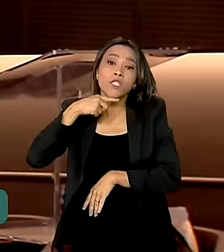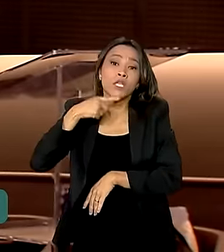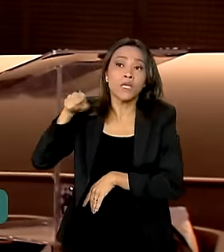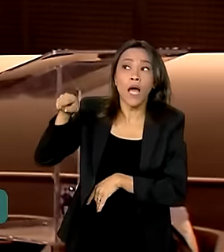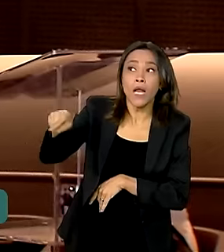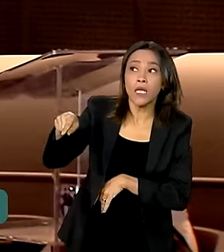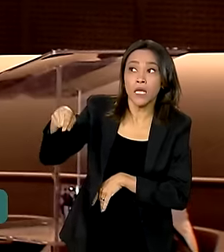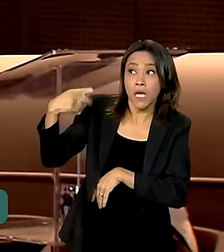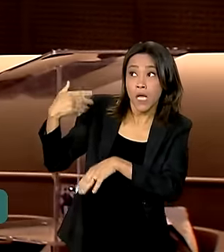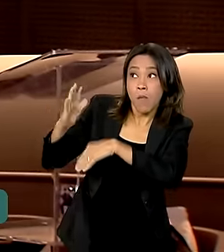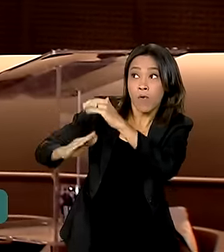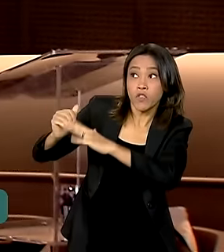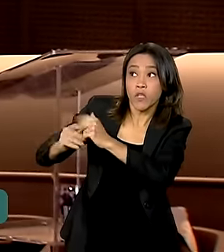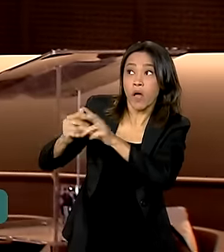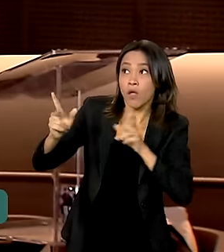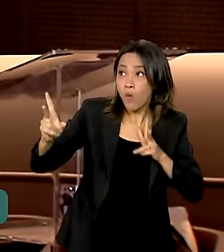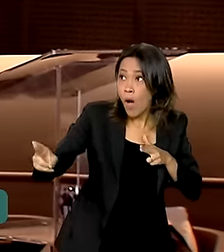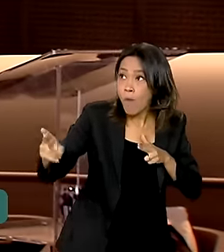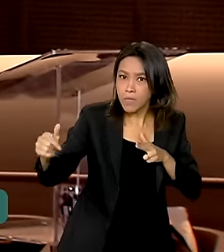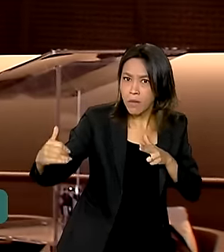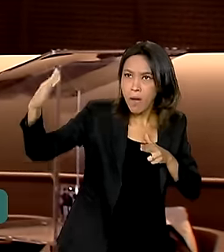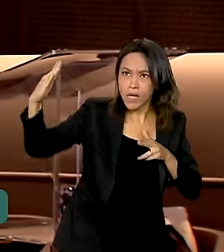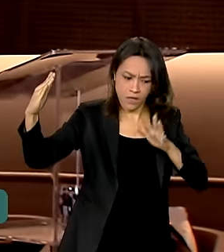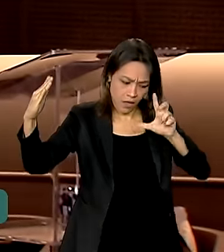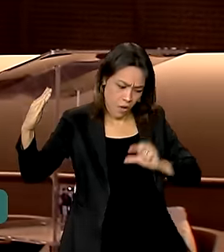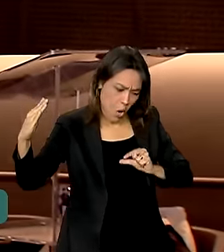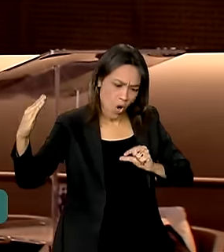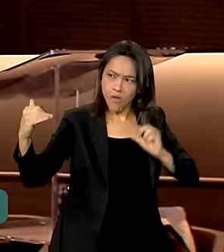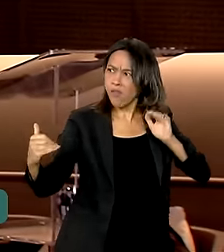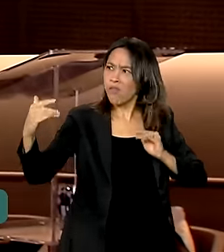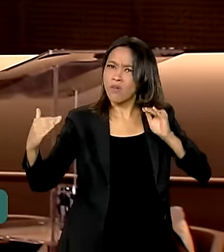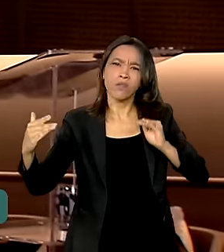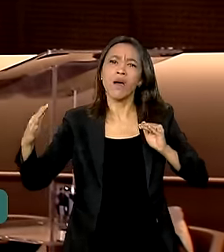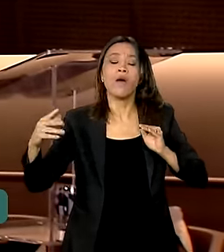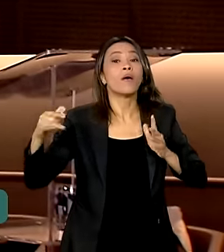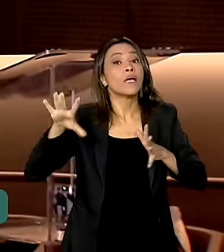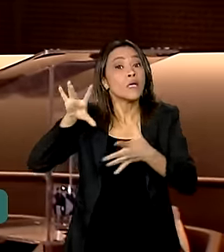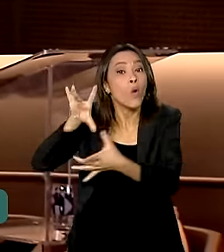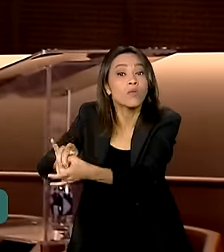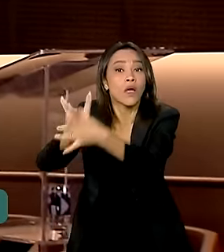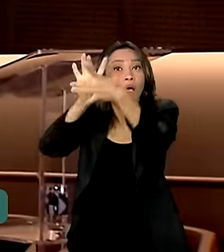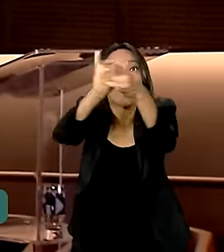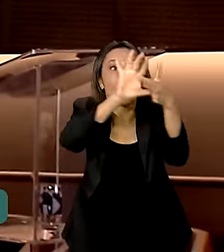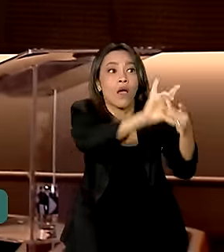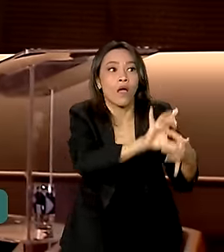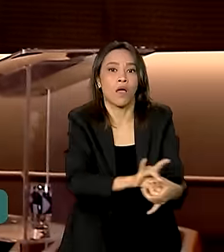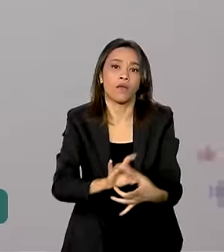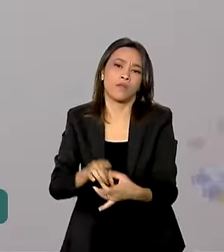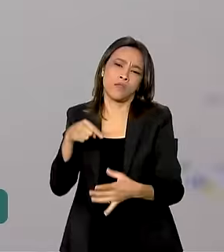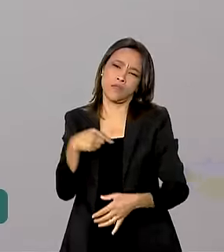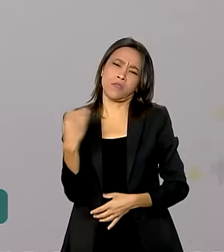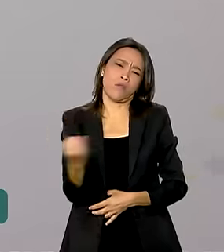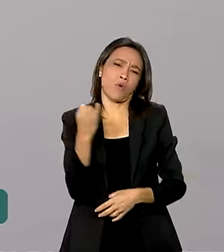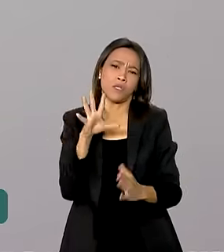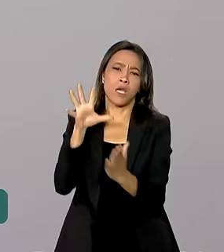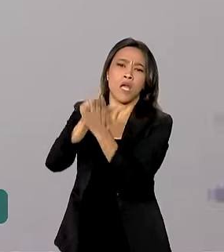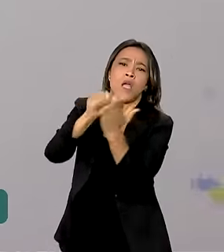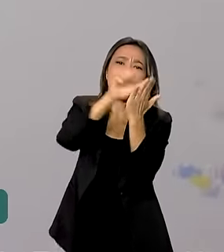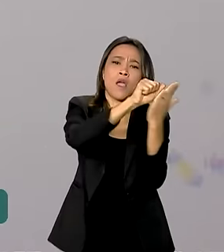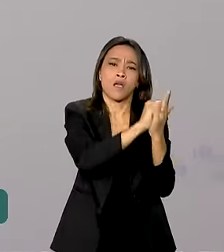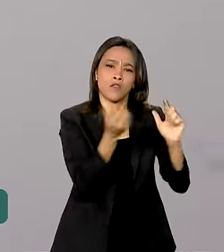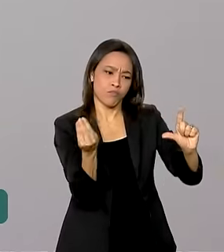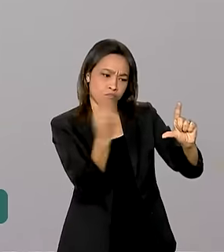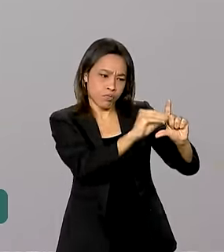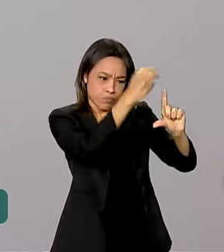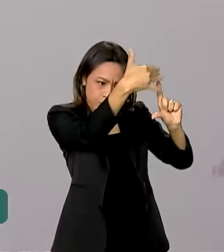parecida com outro estado, ou jogar para baixo, jogar para cima, que pode gerar uma frustração, pode gerar um não entendimento. Então isso é muito importante para que todos possam pensar,